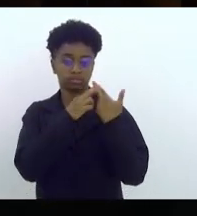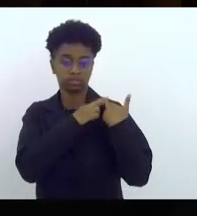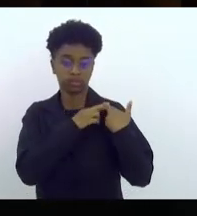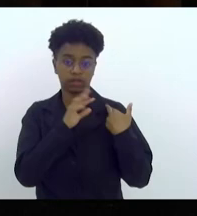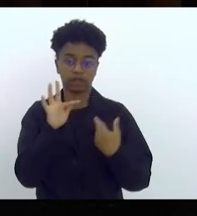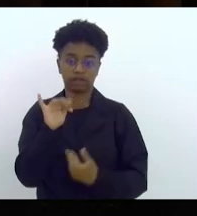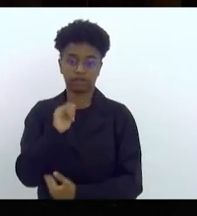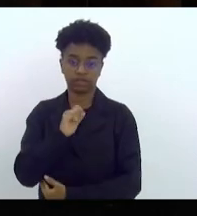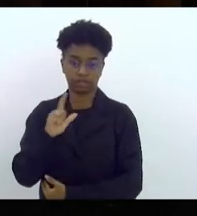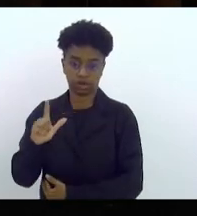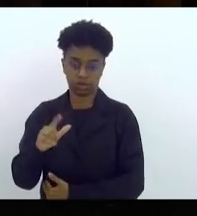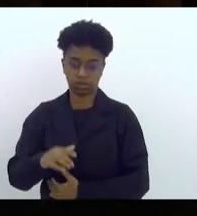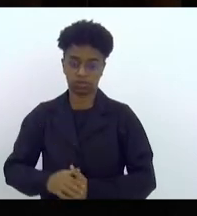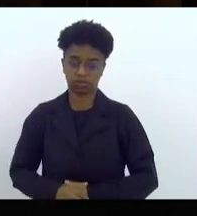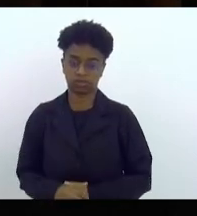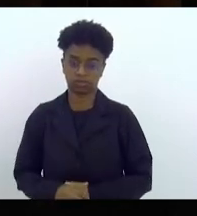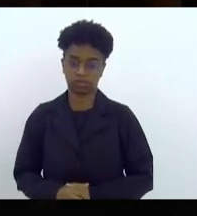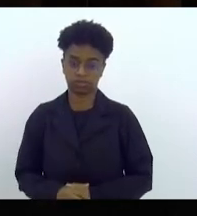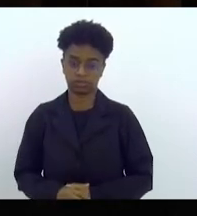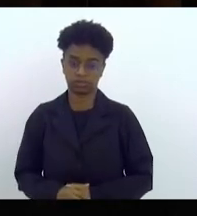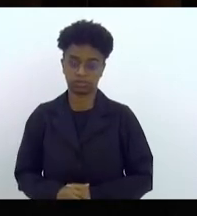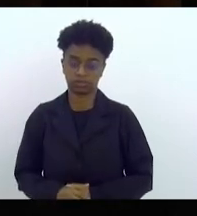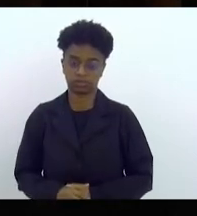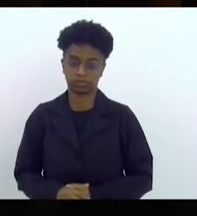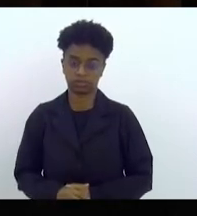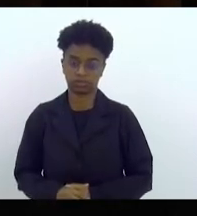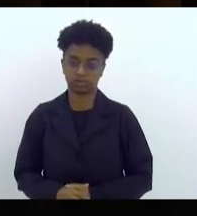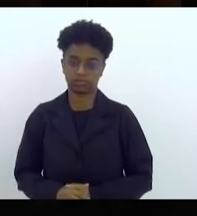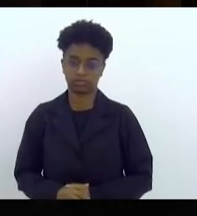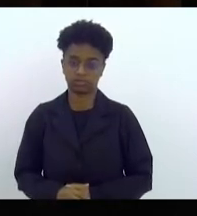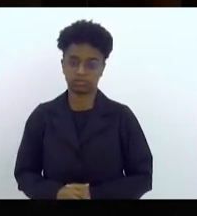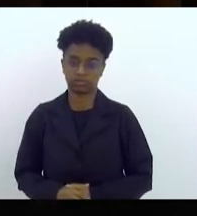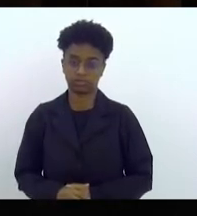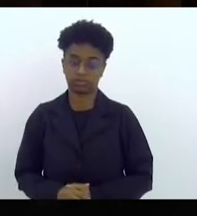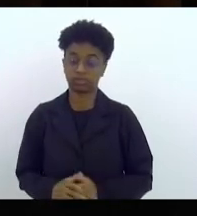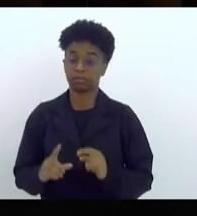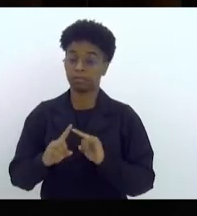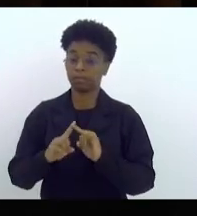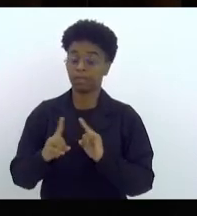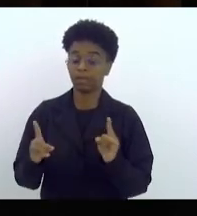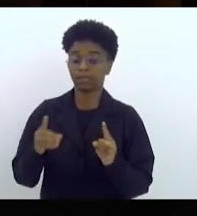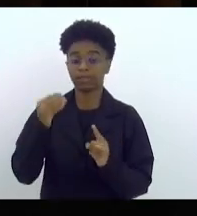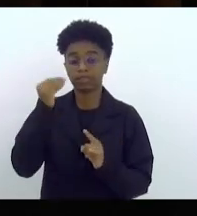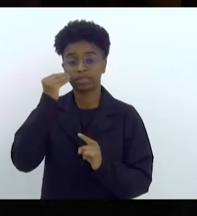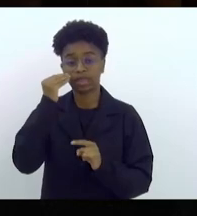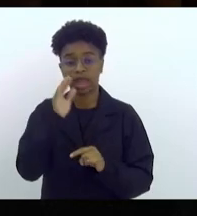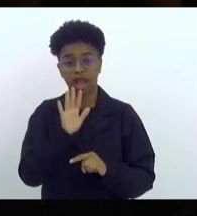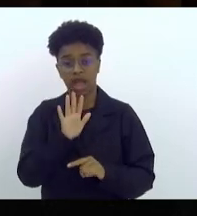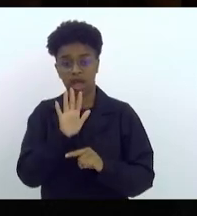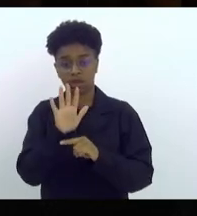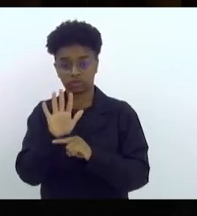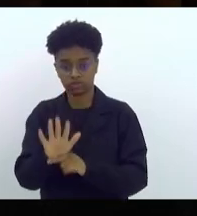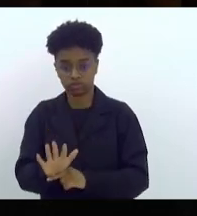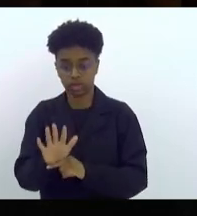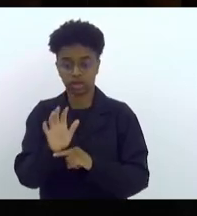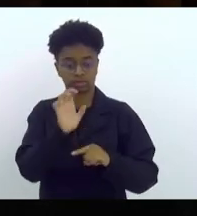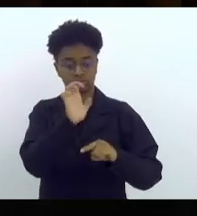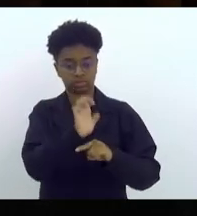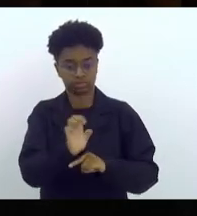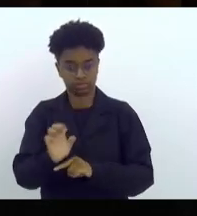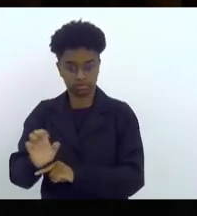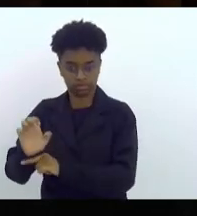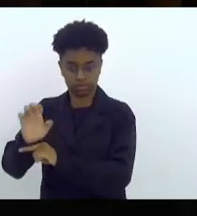fiscal. A troco de ajudar os estados